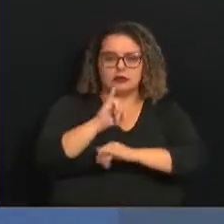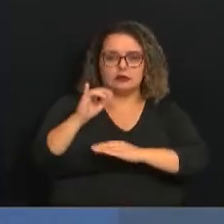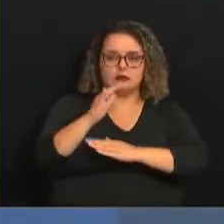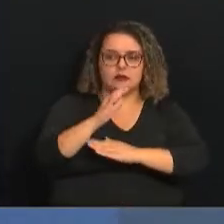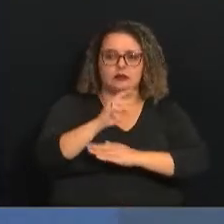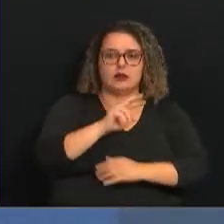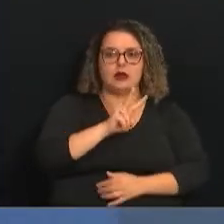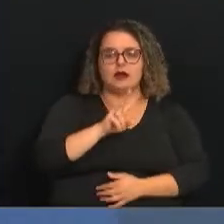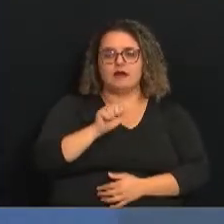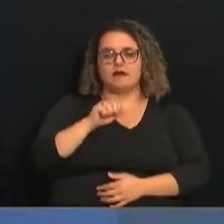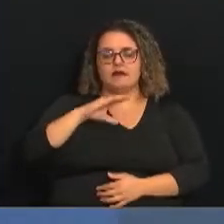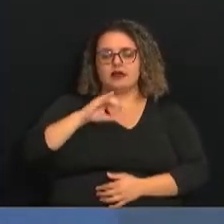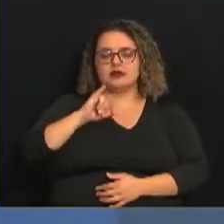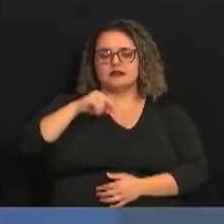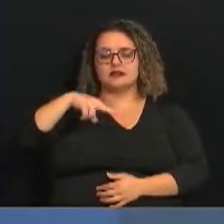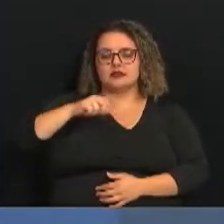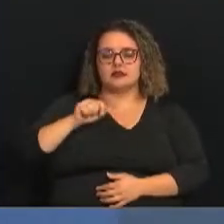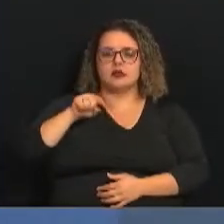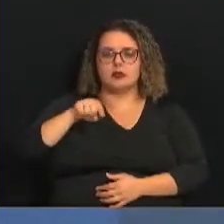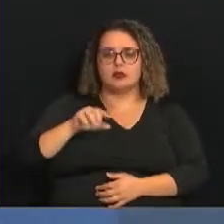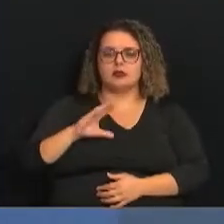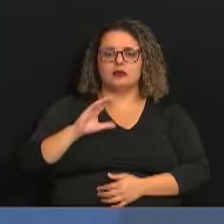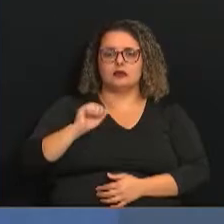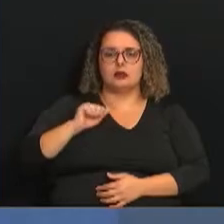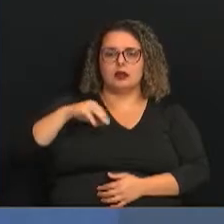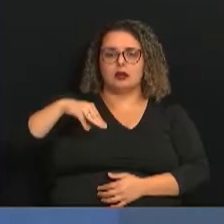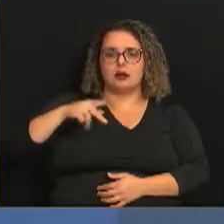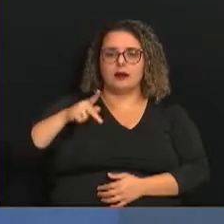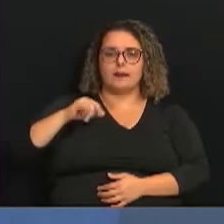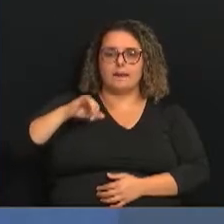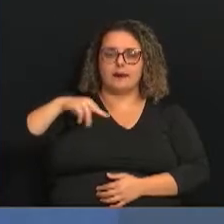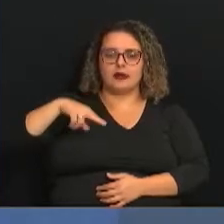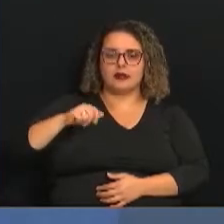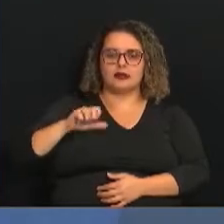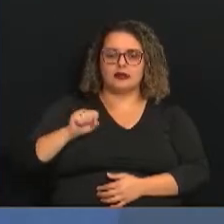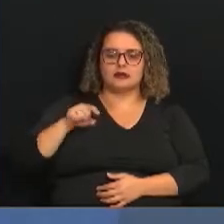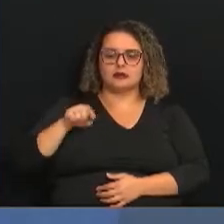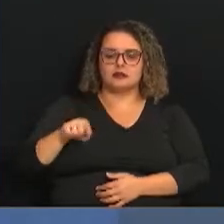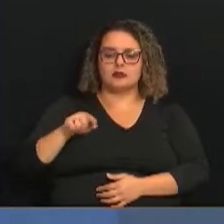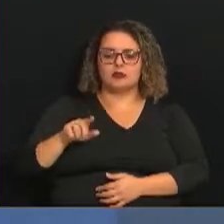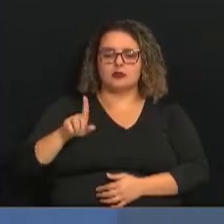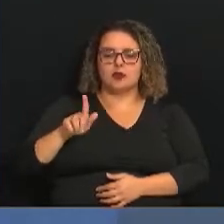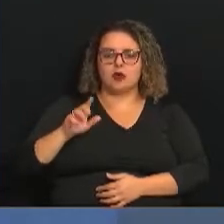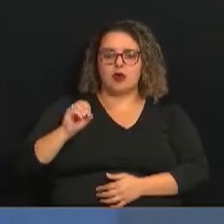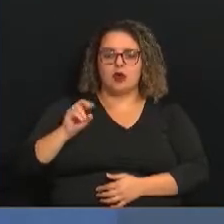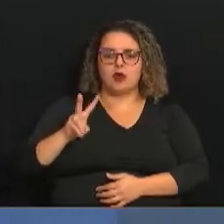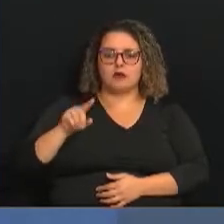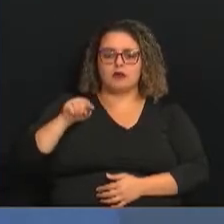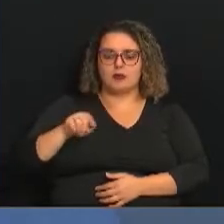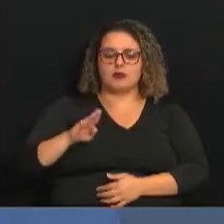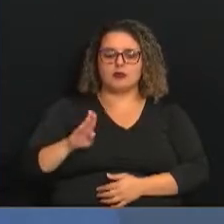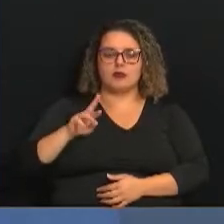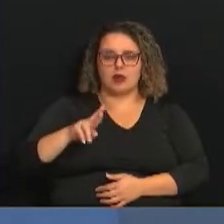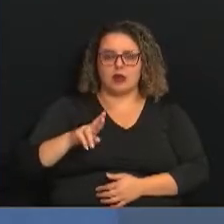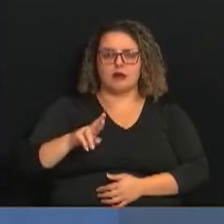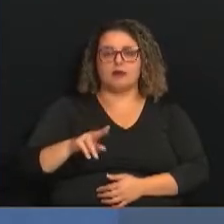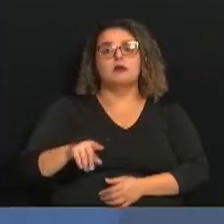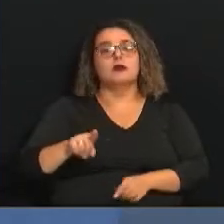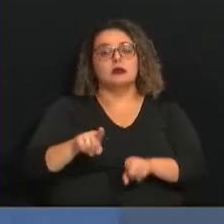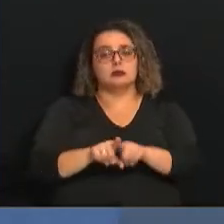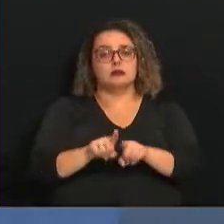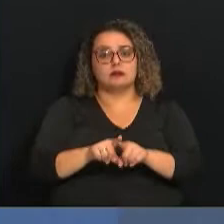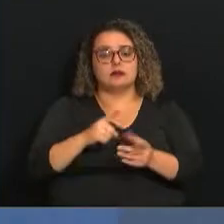.campinas.sp.gov.br E os agendamentos já realizados também estão